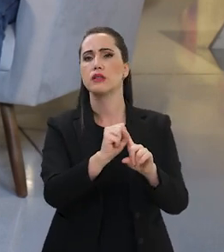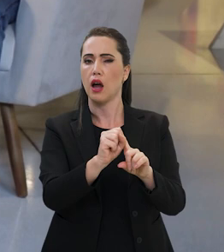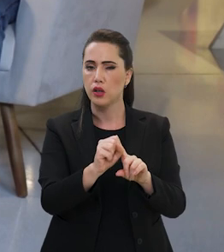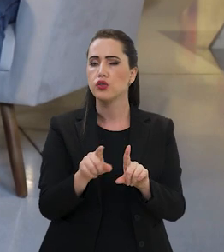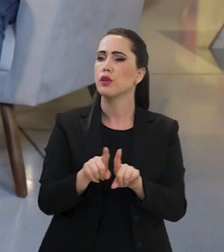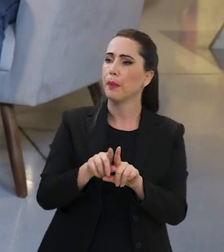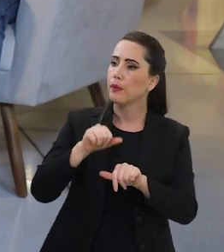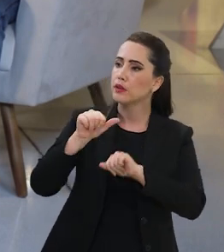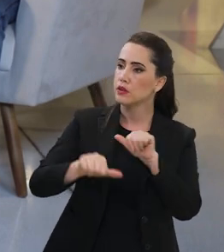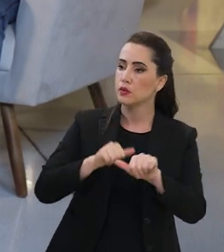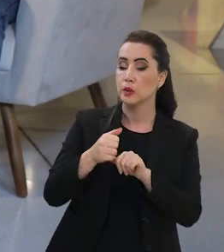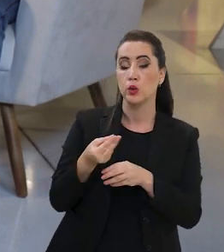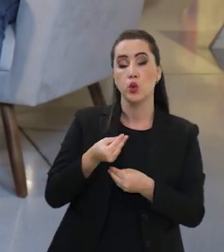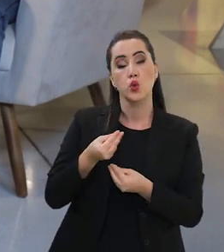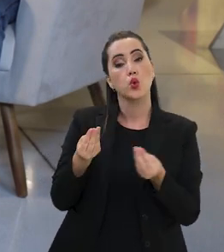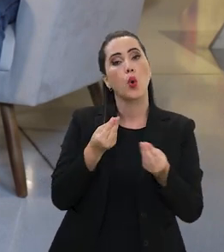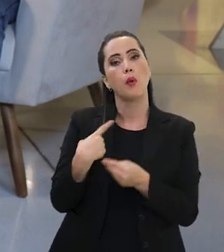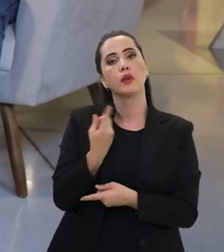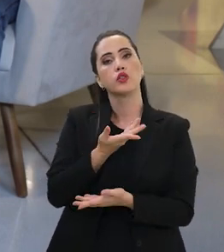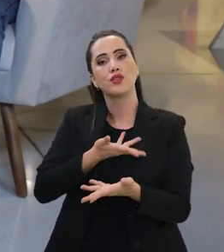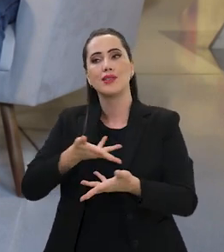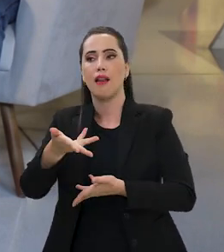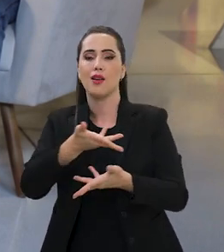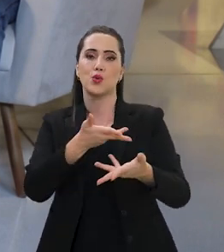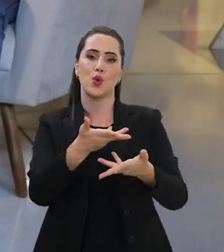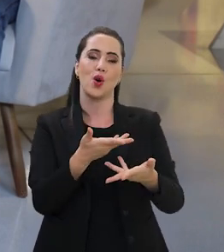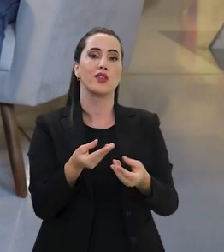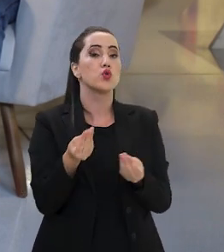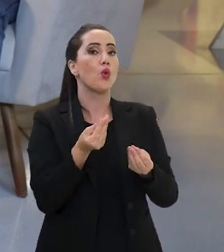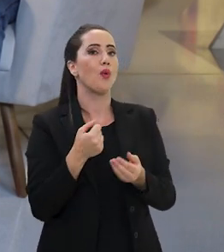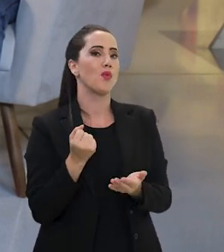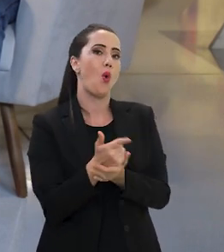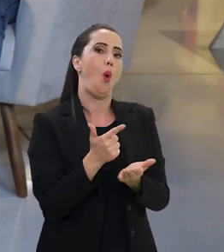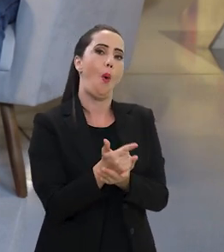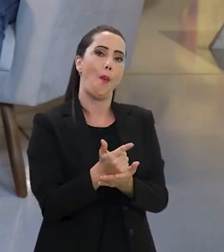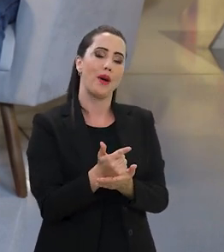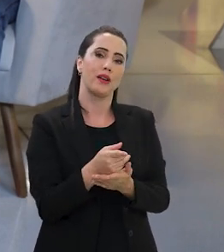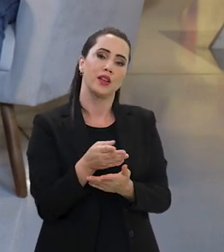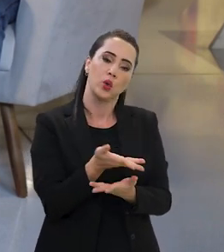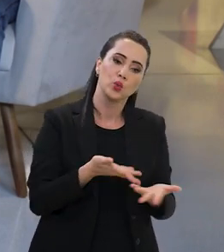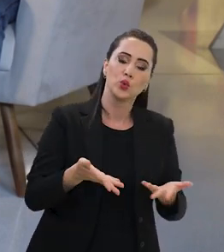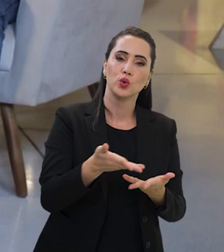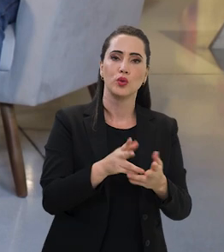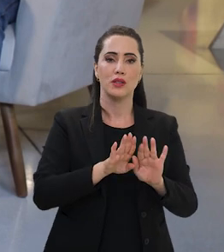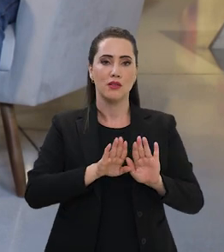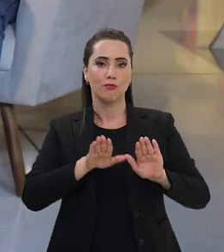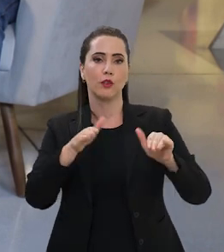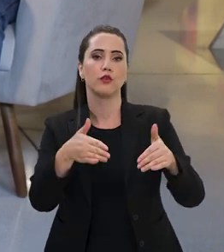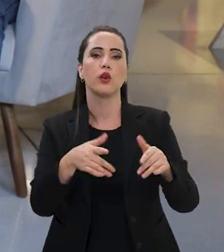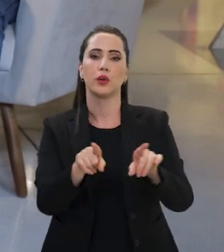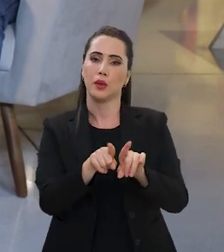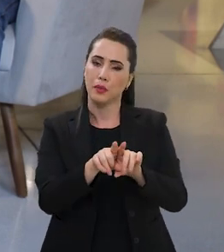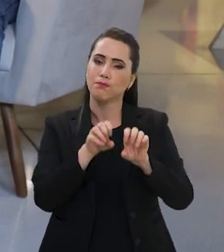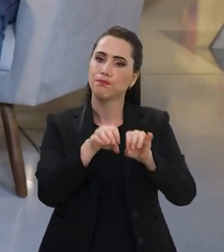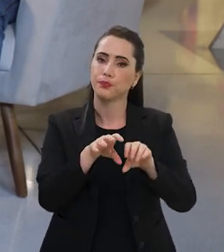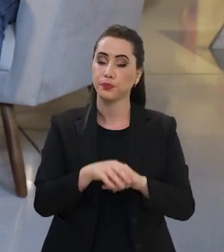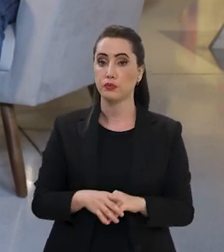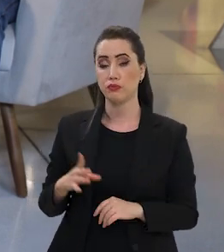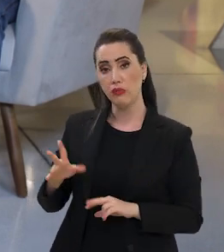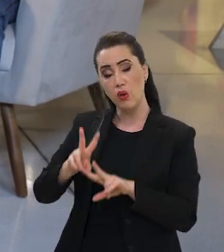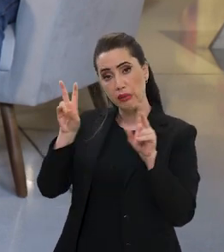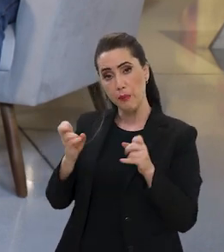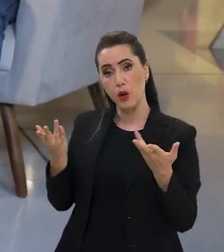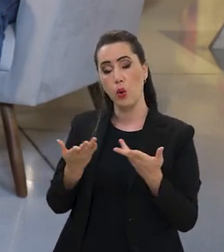na forma como a gente se relaciona, na forma como a gente produz, como a gente consome, e isso tudo está muito margeado com o nosso nível educacional.